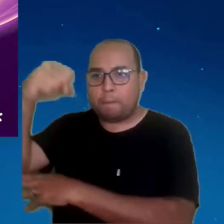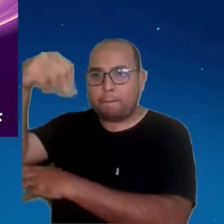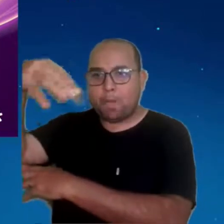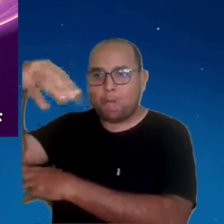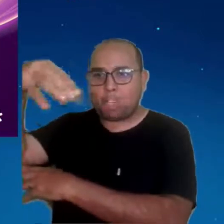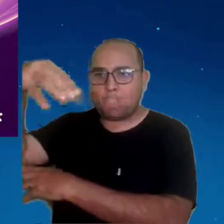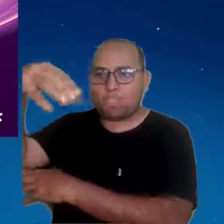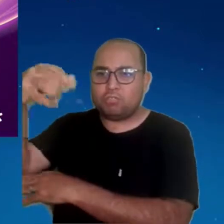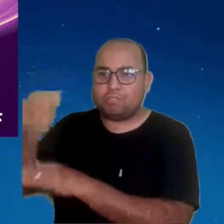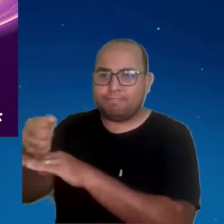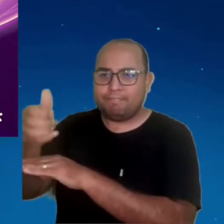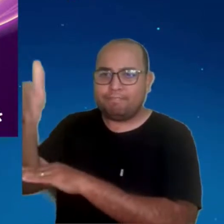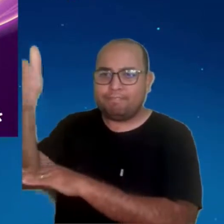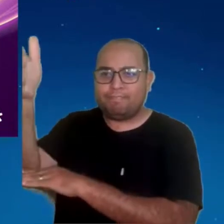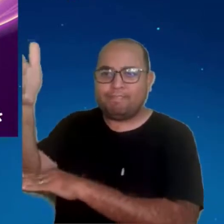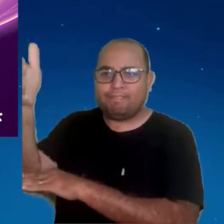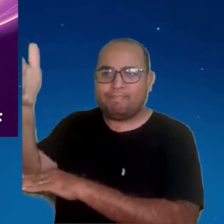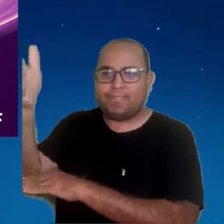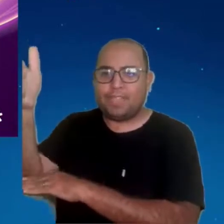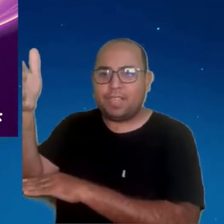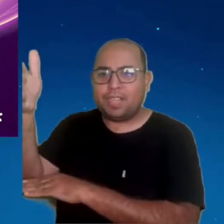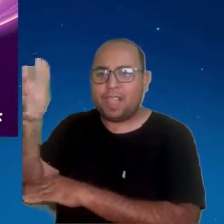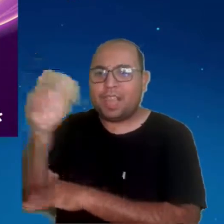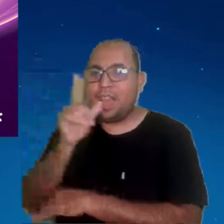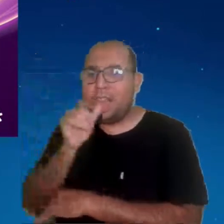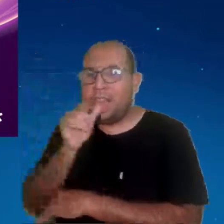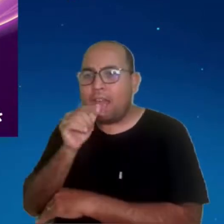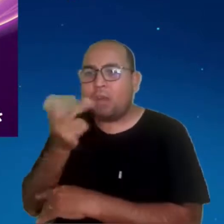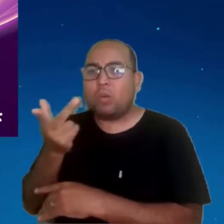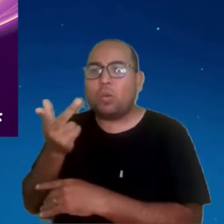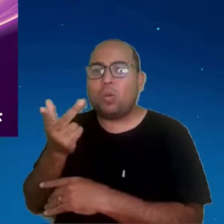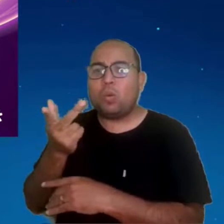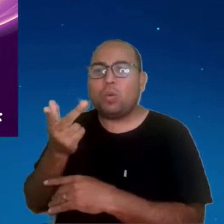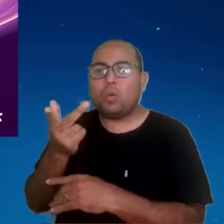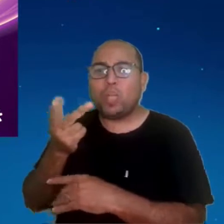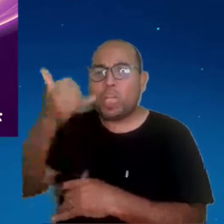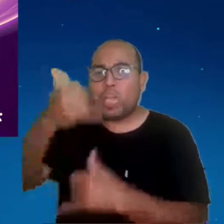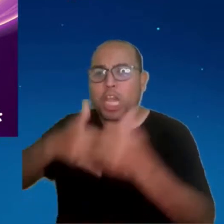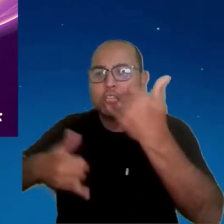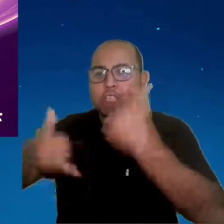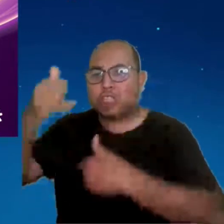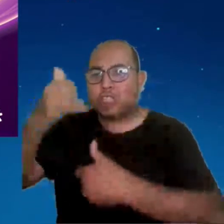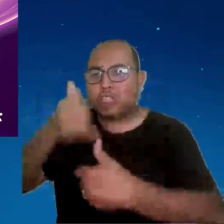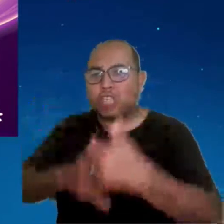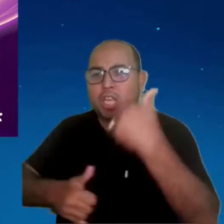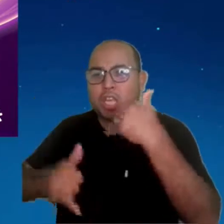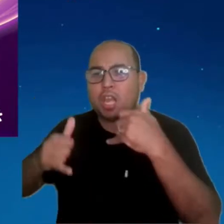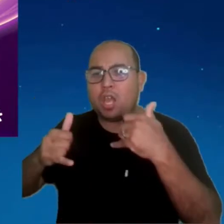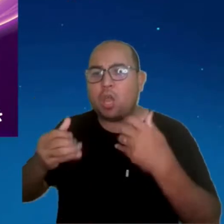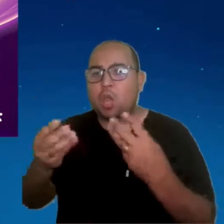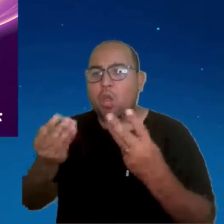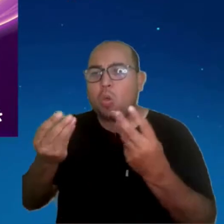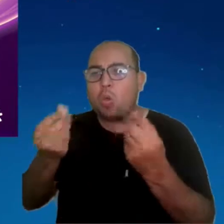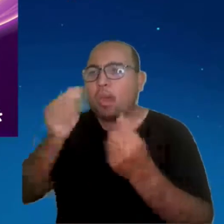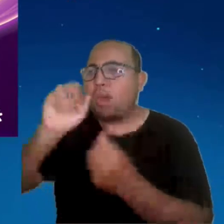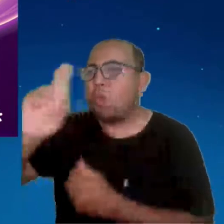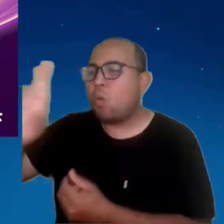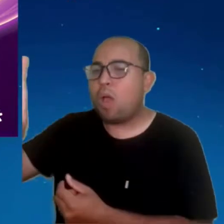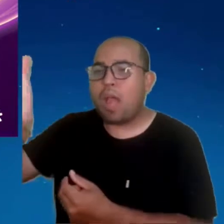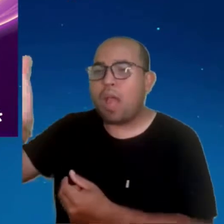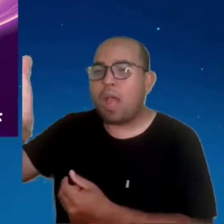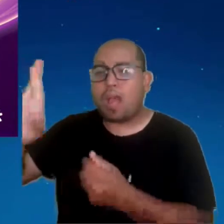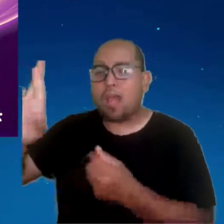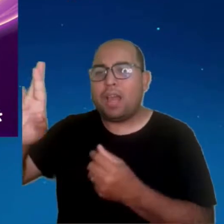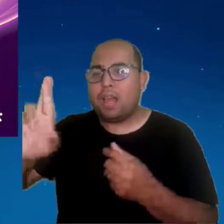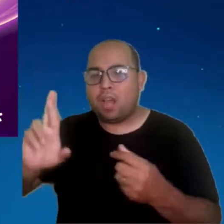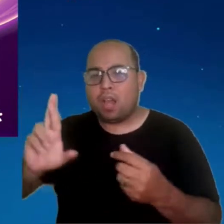semáforo, medição de água, medição de energia, qualidade do ar, melhor rota para você